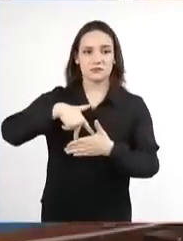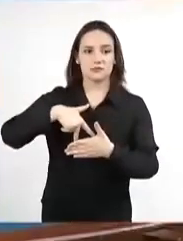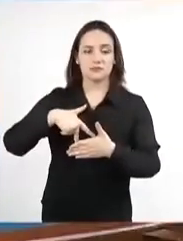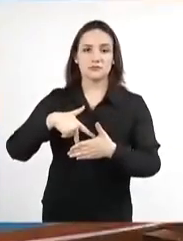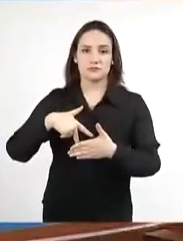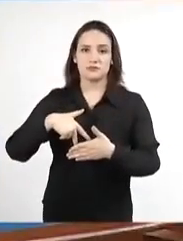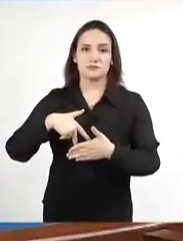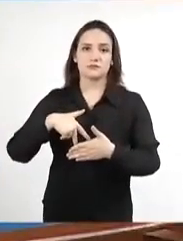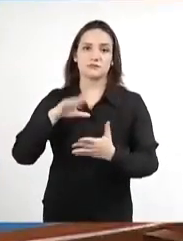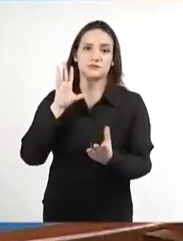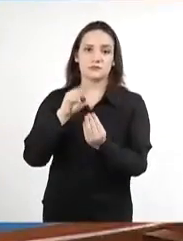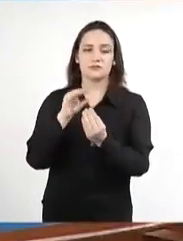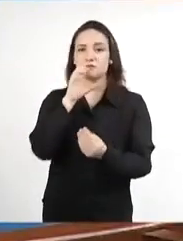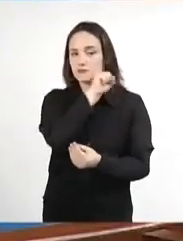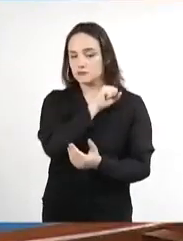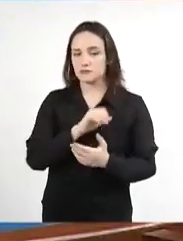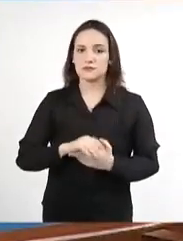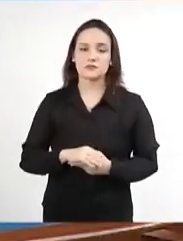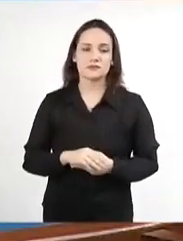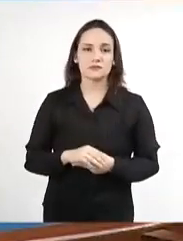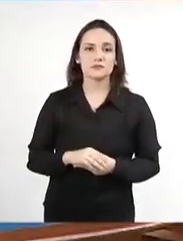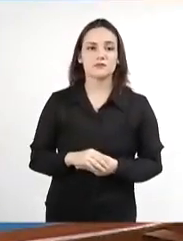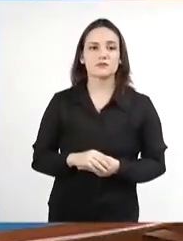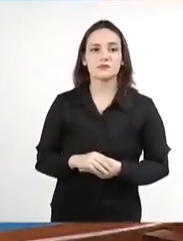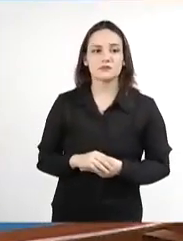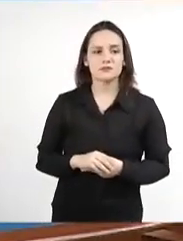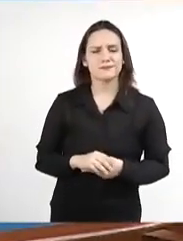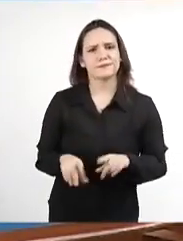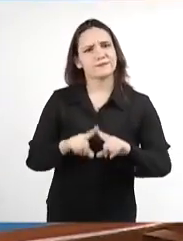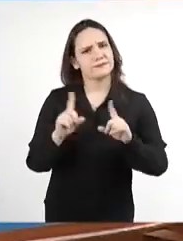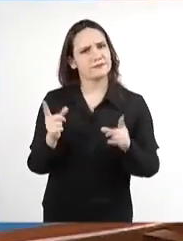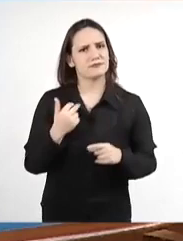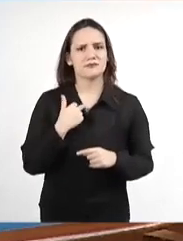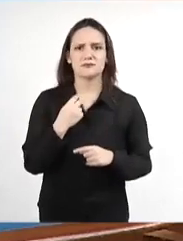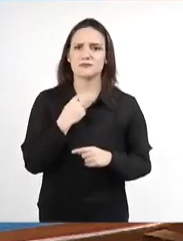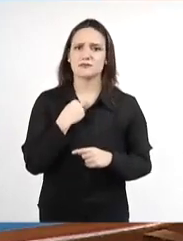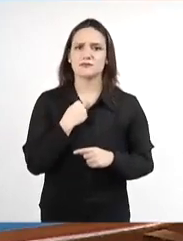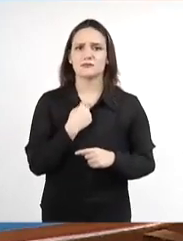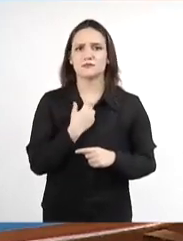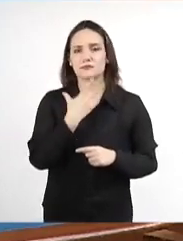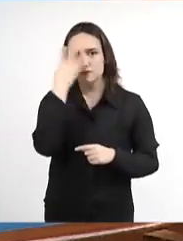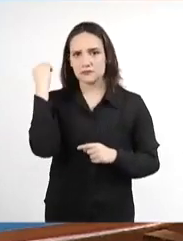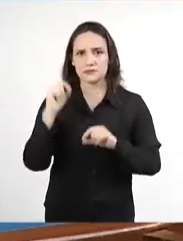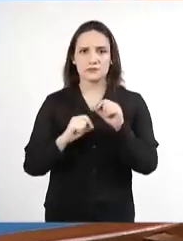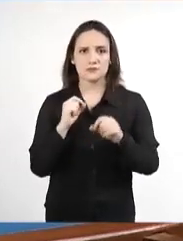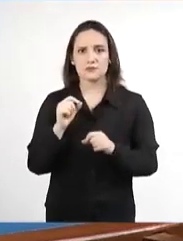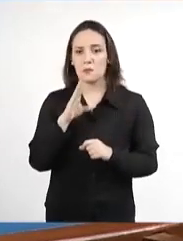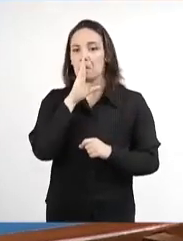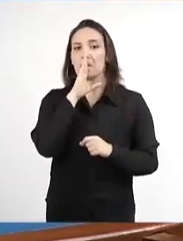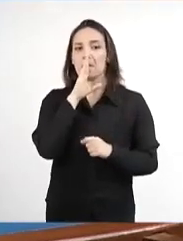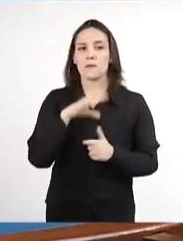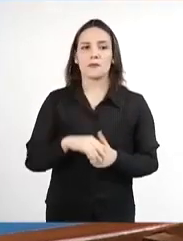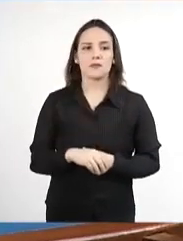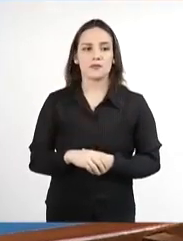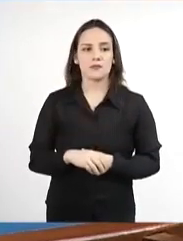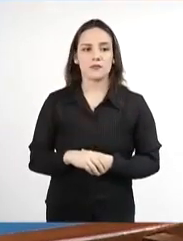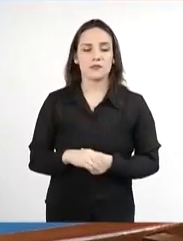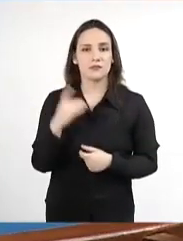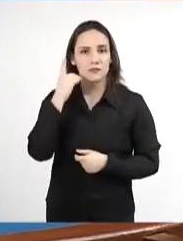maneira bem rápida, bem sucinta, mas não poderia deixar de passar em colme, deputado Pedro Kemp,